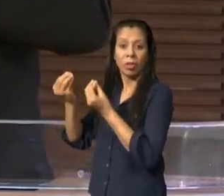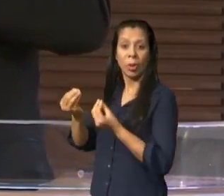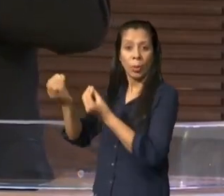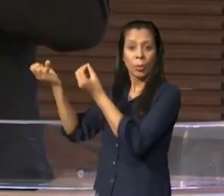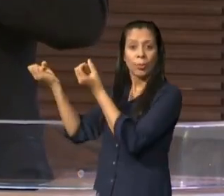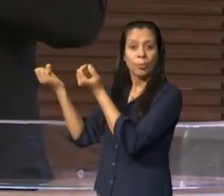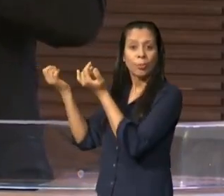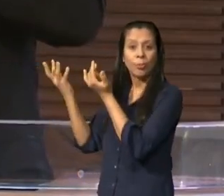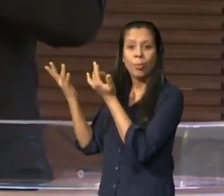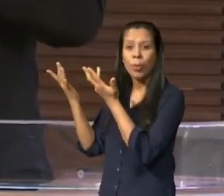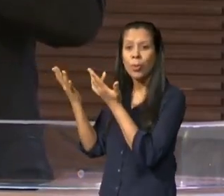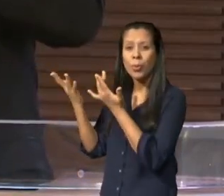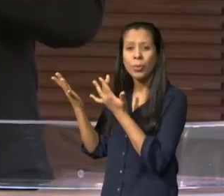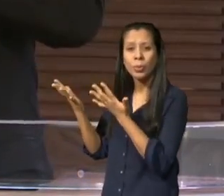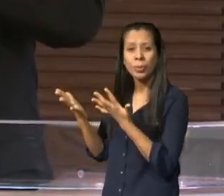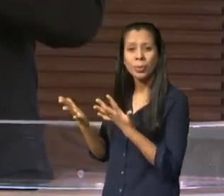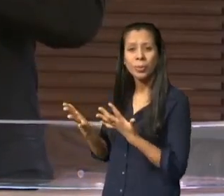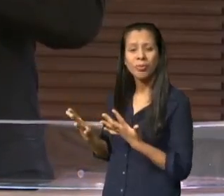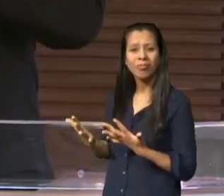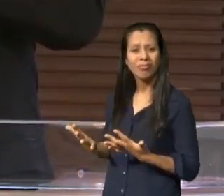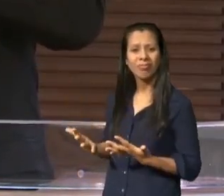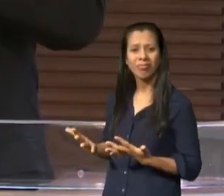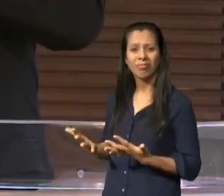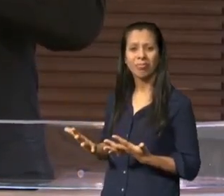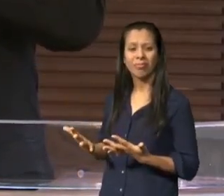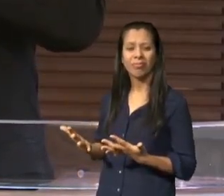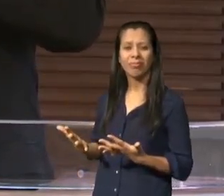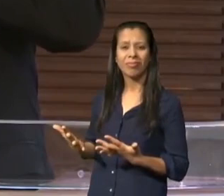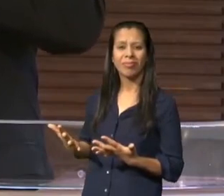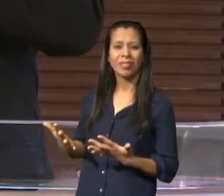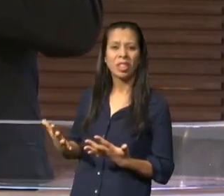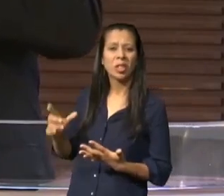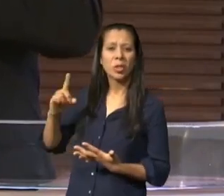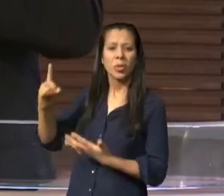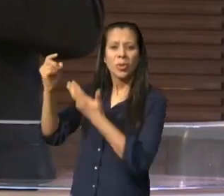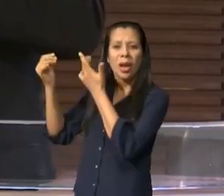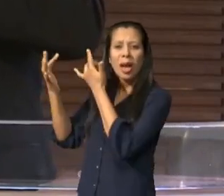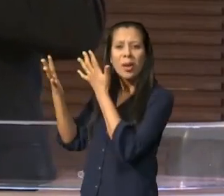quantas e quantas bênçãos nós temos dito para Deus Senhor não gostei